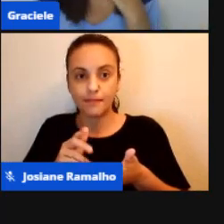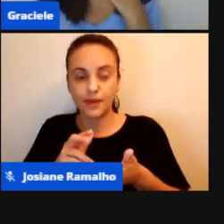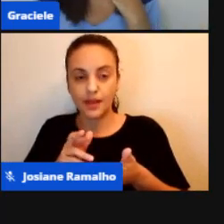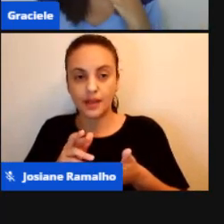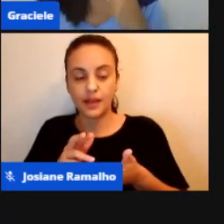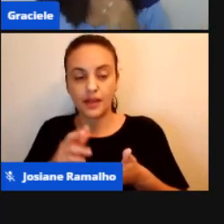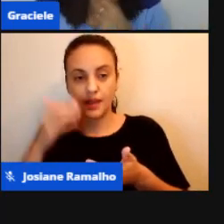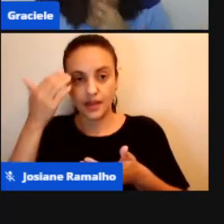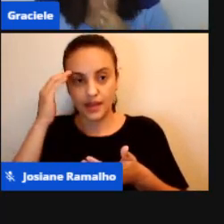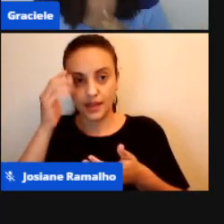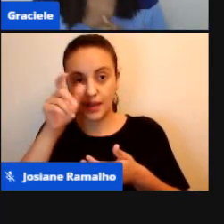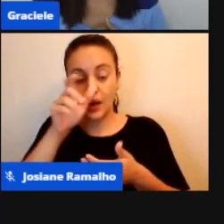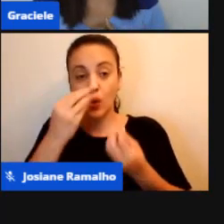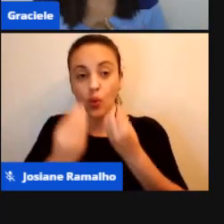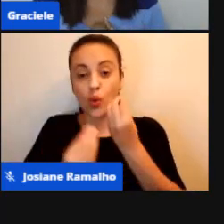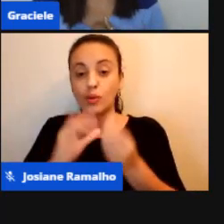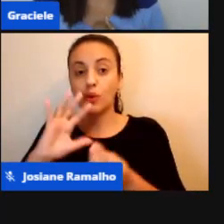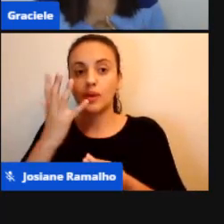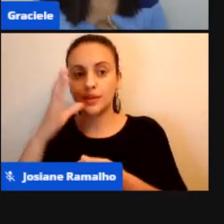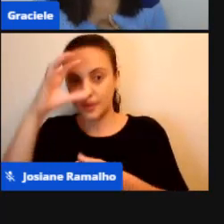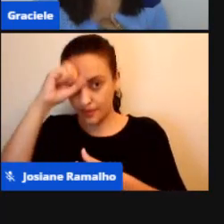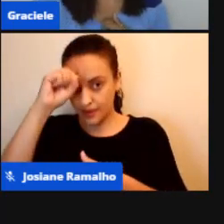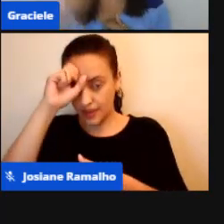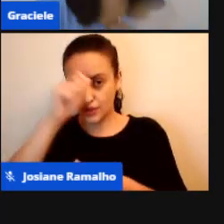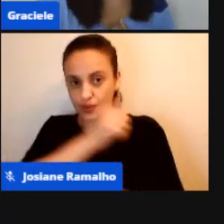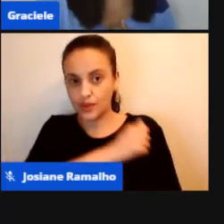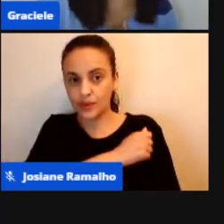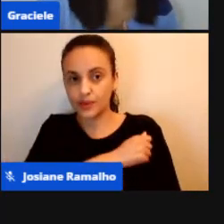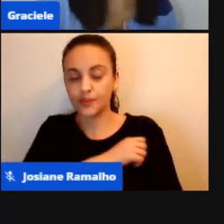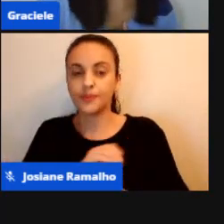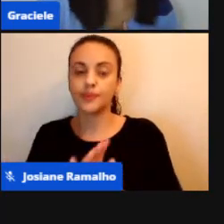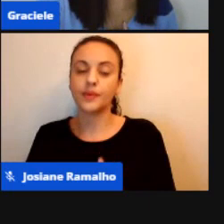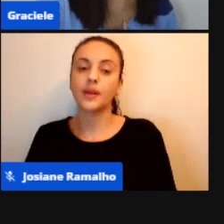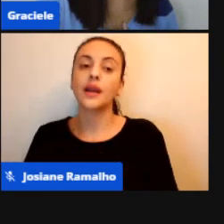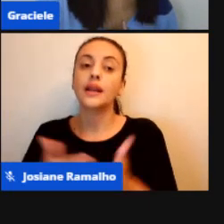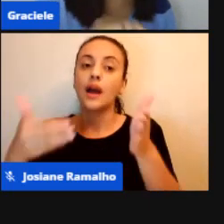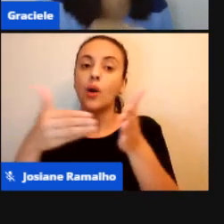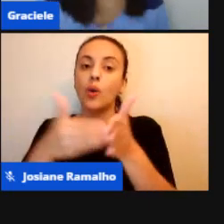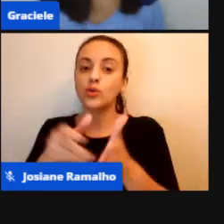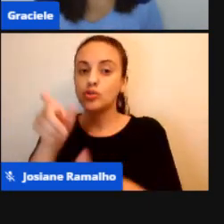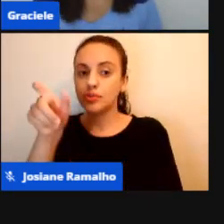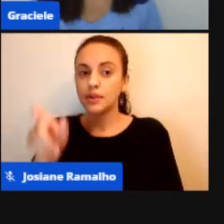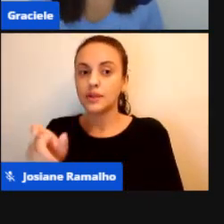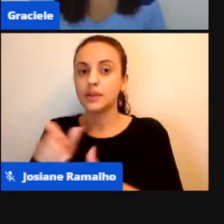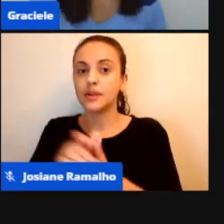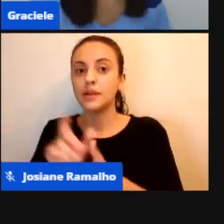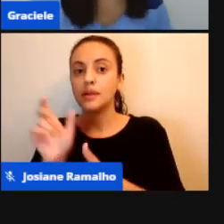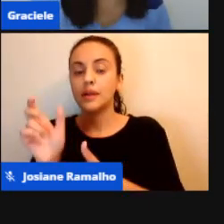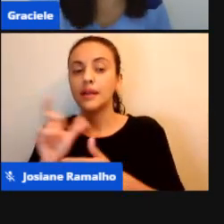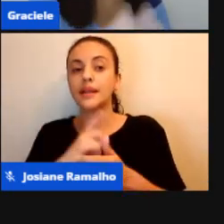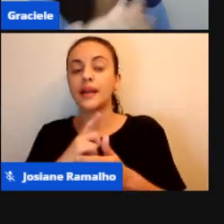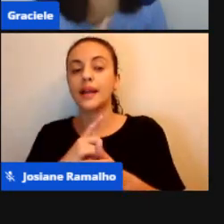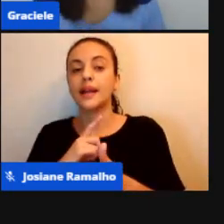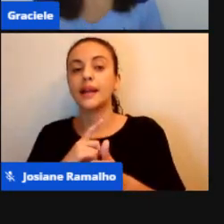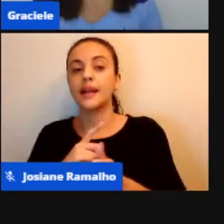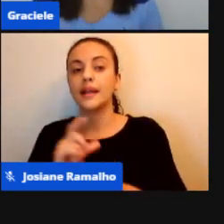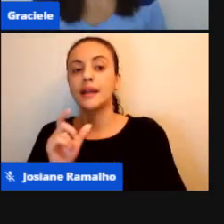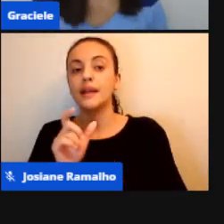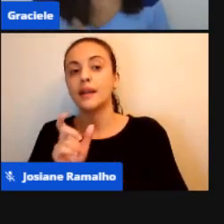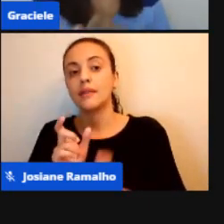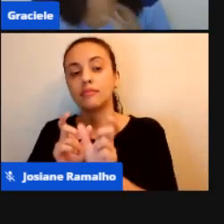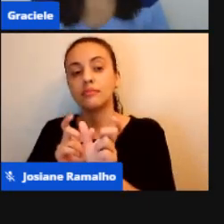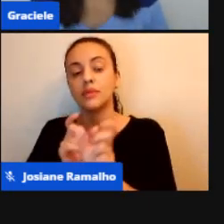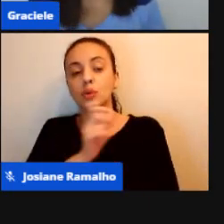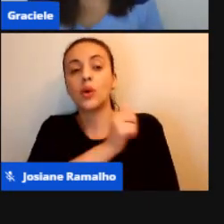passar para o outro slide, professor, por gentileza. Nessa última aba, ficou a aba do aluno. É onde eu faço as